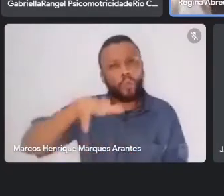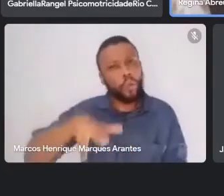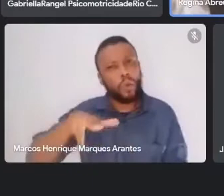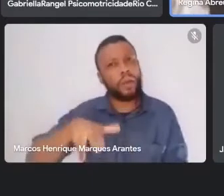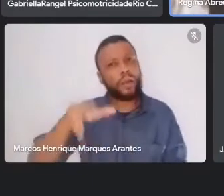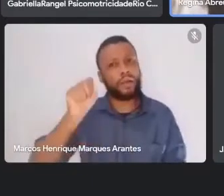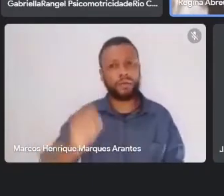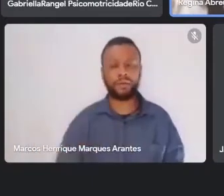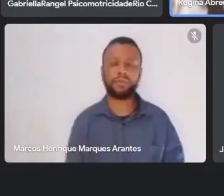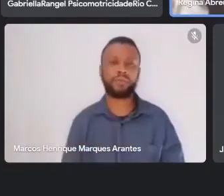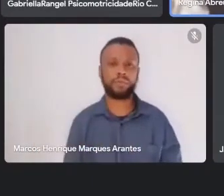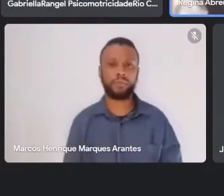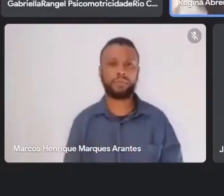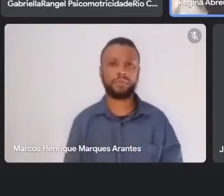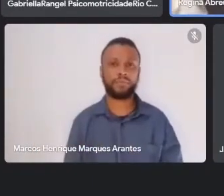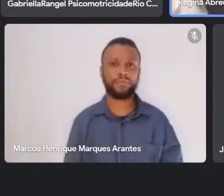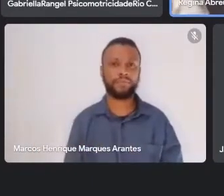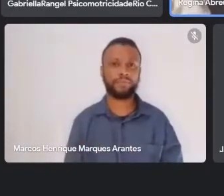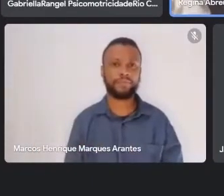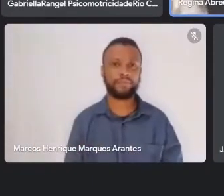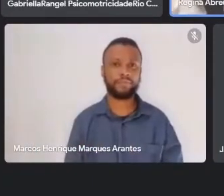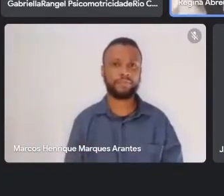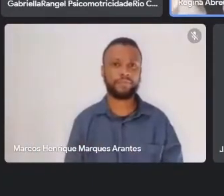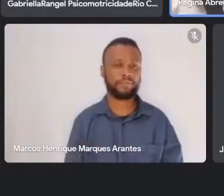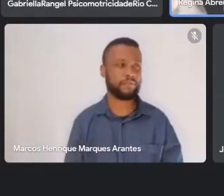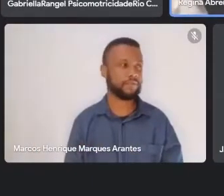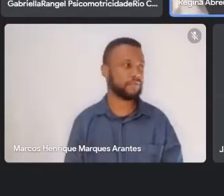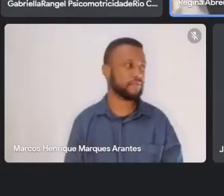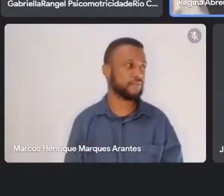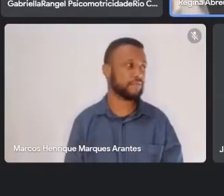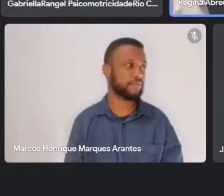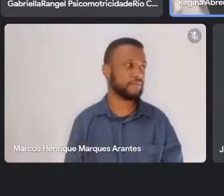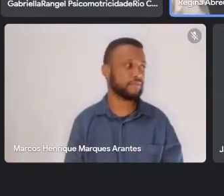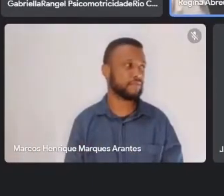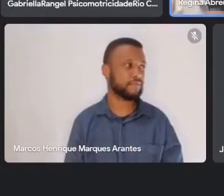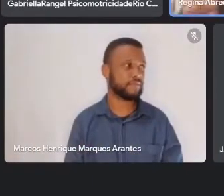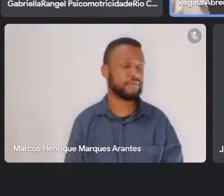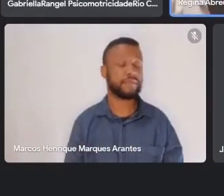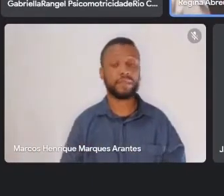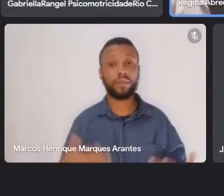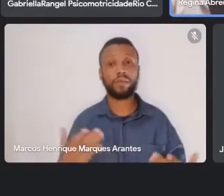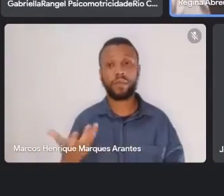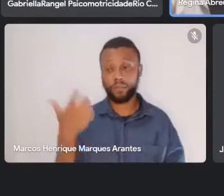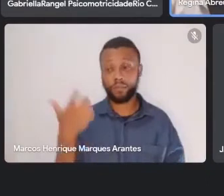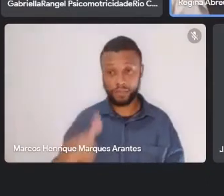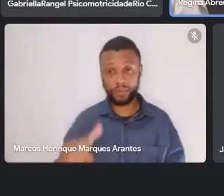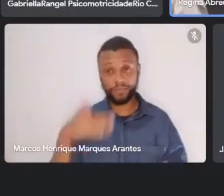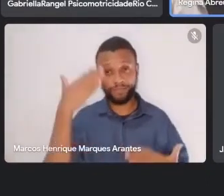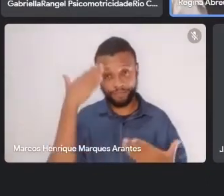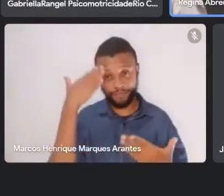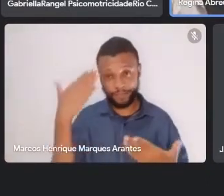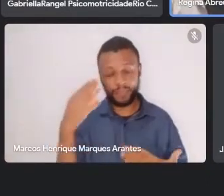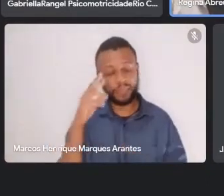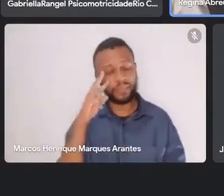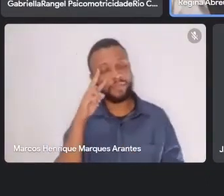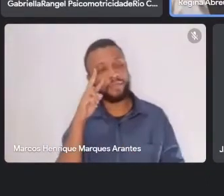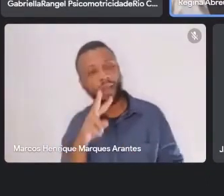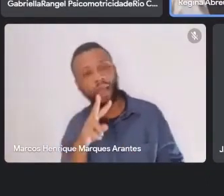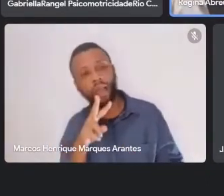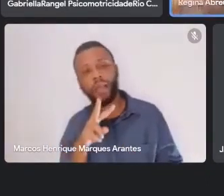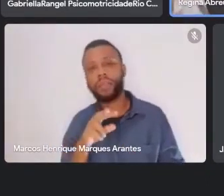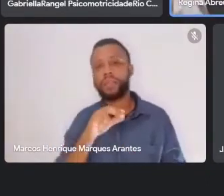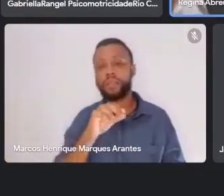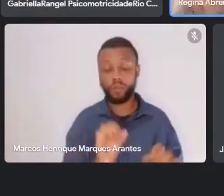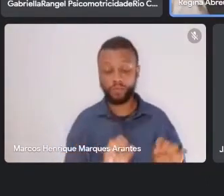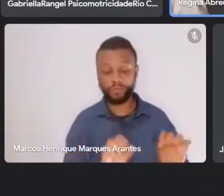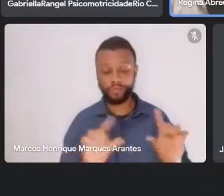Enfim, então, eu vou retomar que agradeço aí, adorei rever o Jacó, que